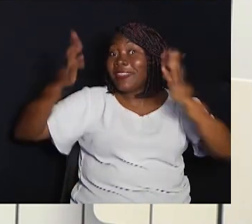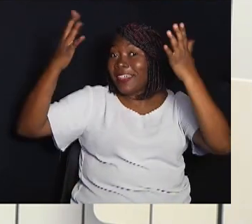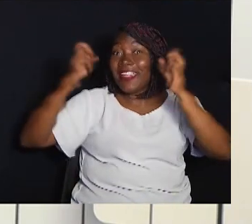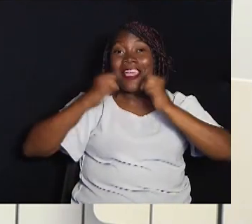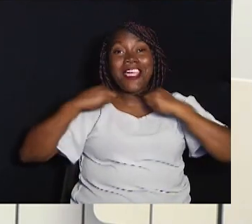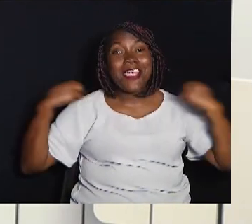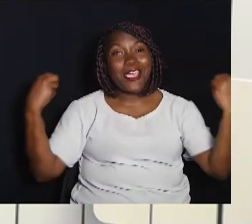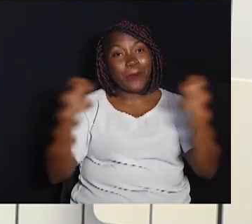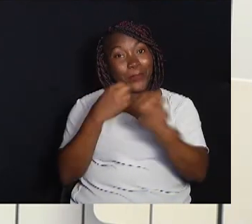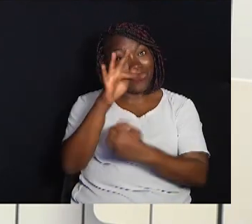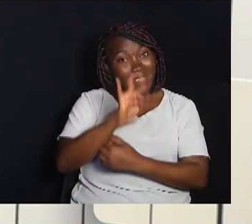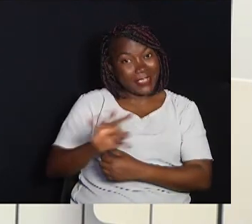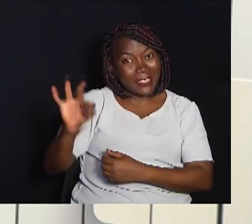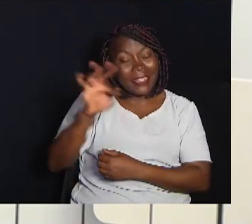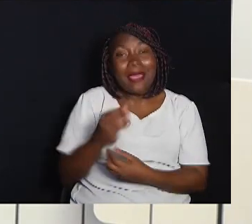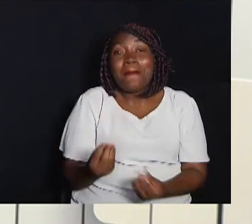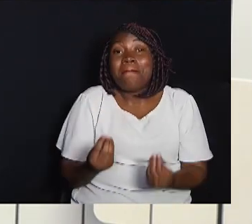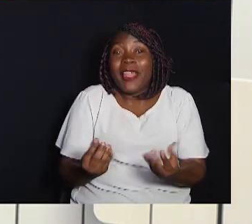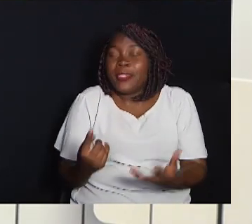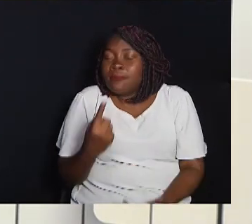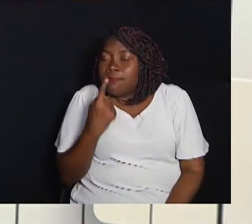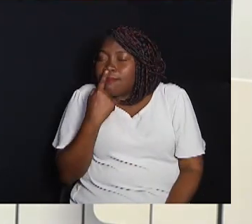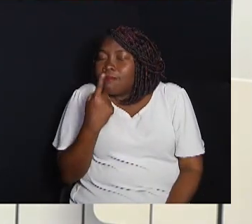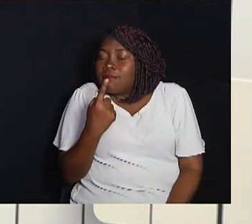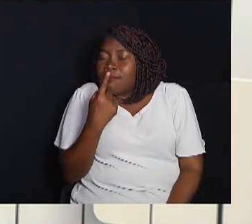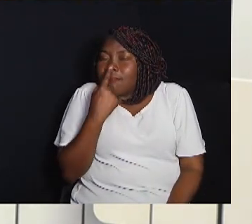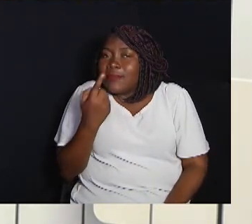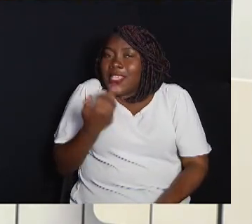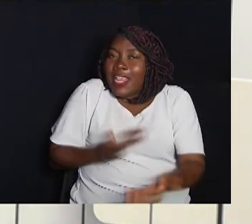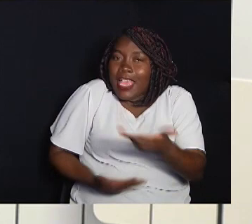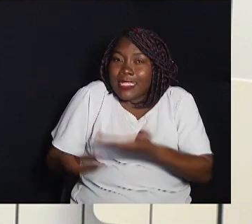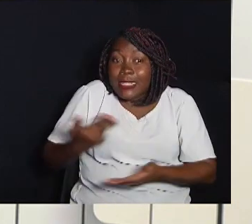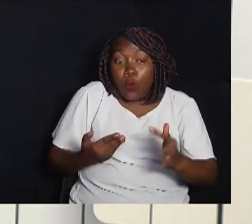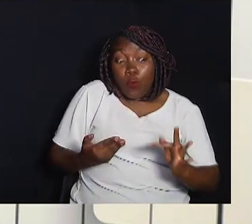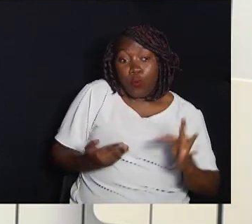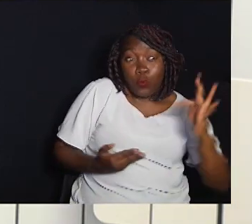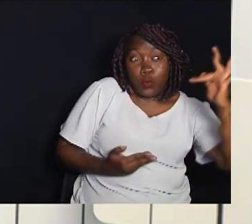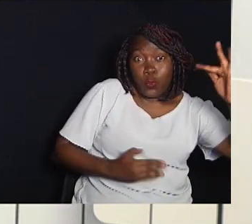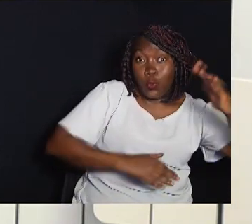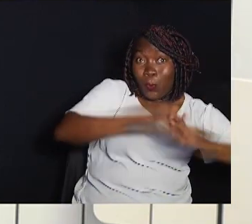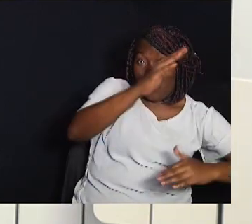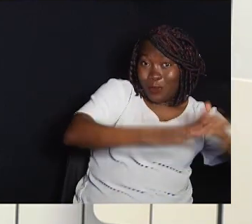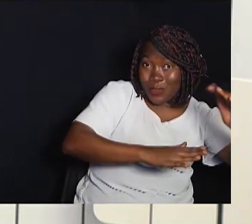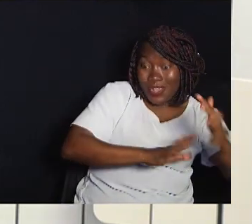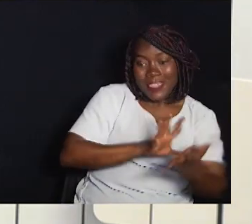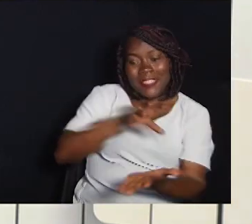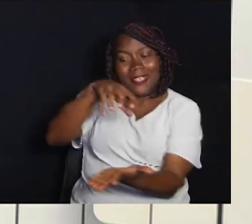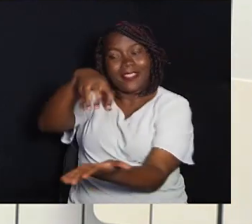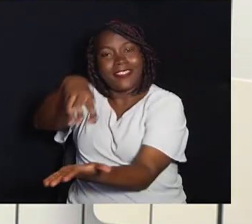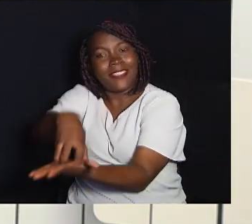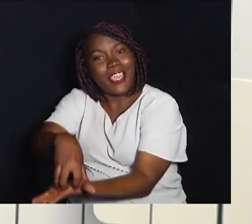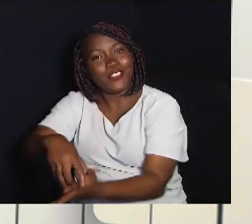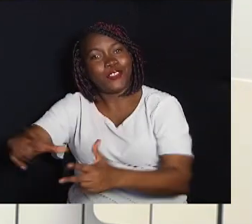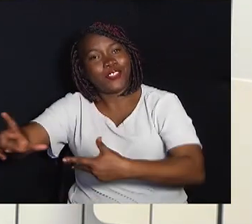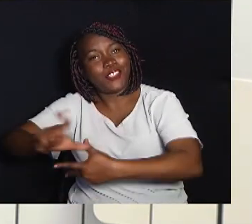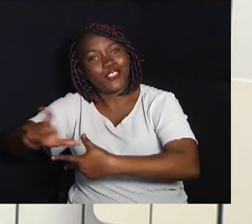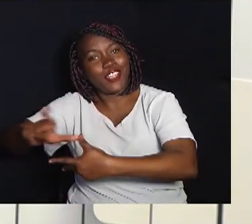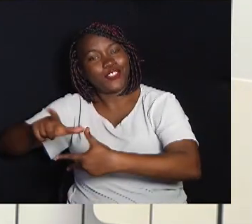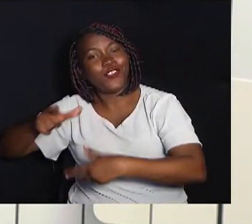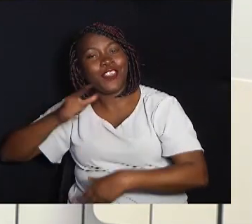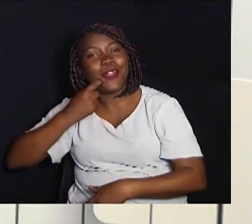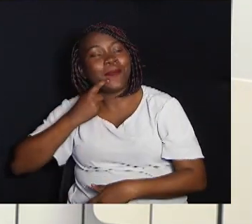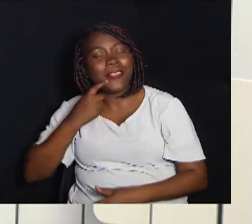Para estreitar a relação entre os futuros profissionais e a sede do Legislativo Campineiro Confira como foi